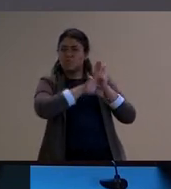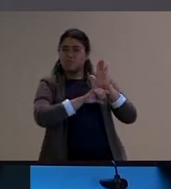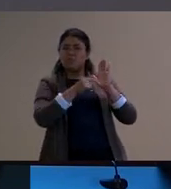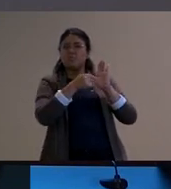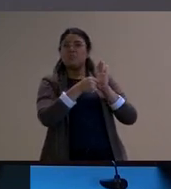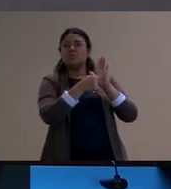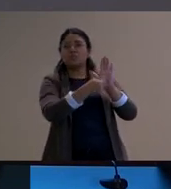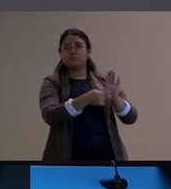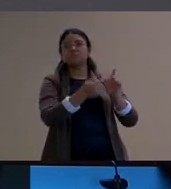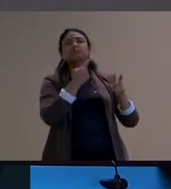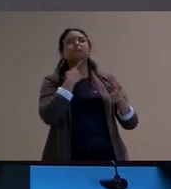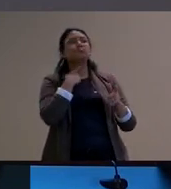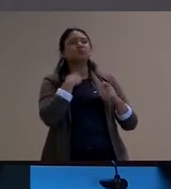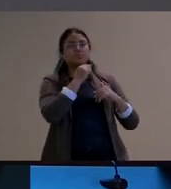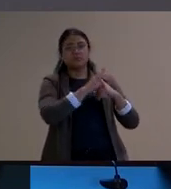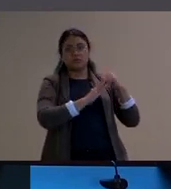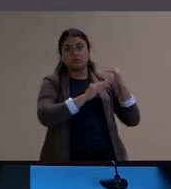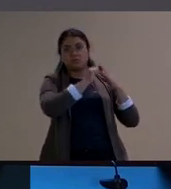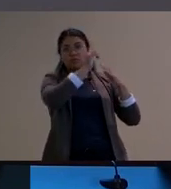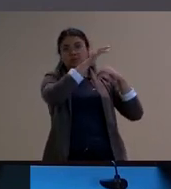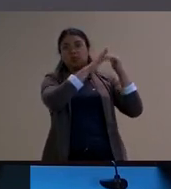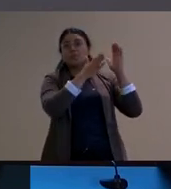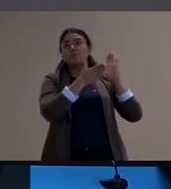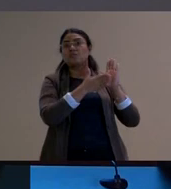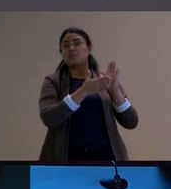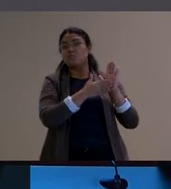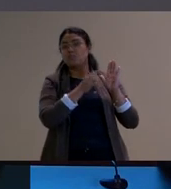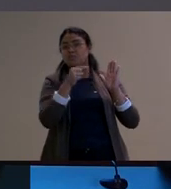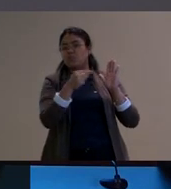construir essa ideia de que